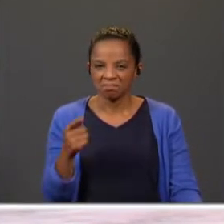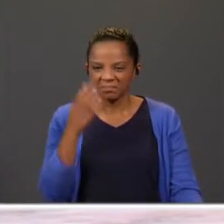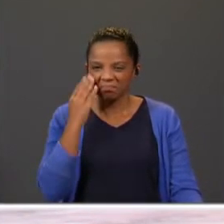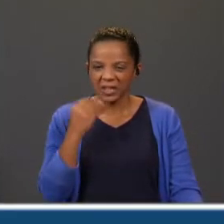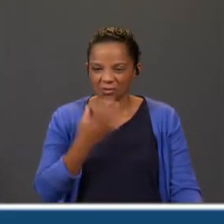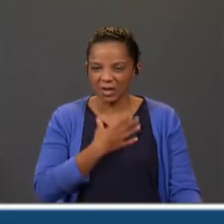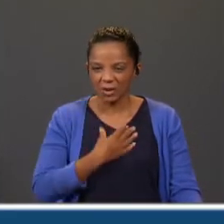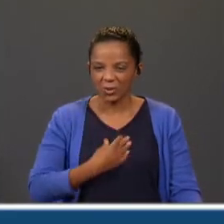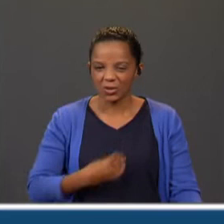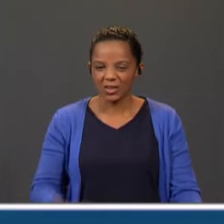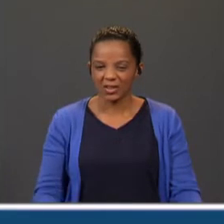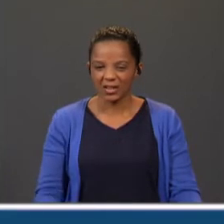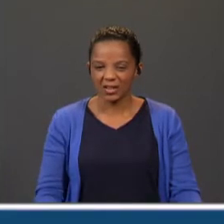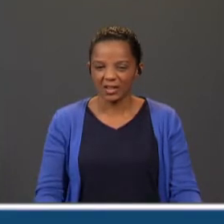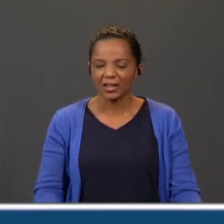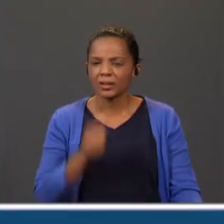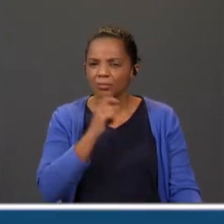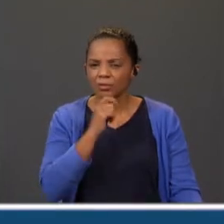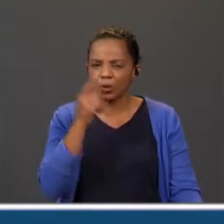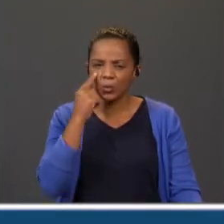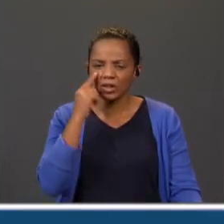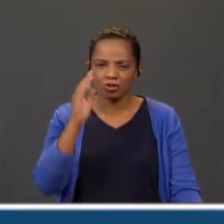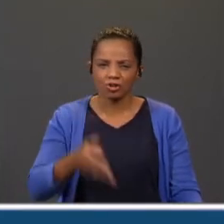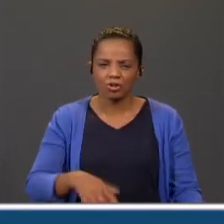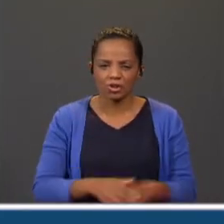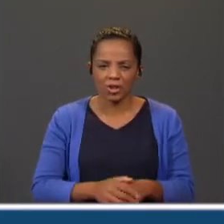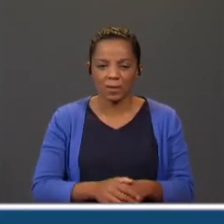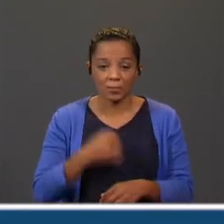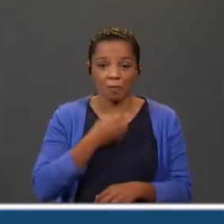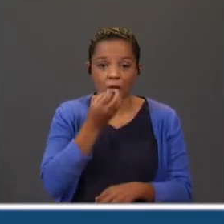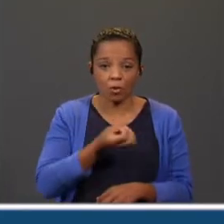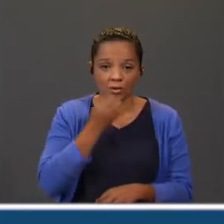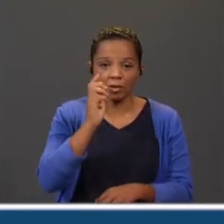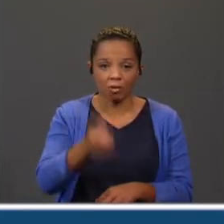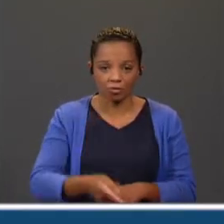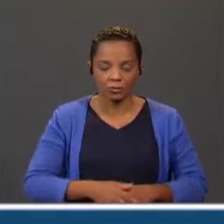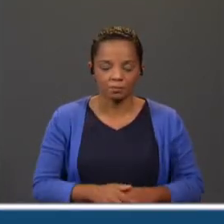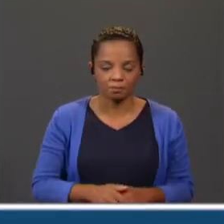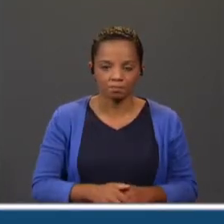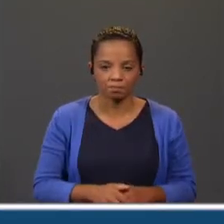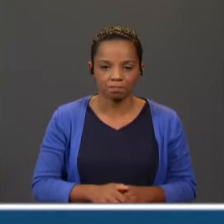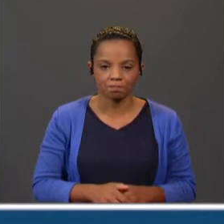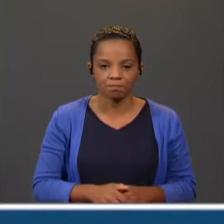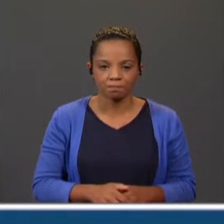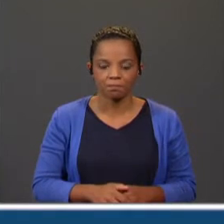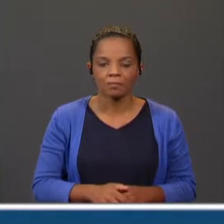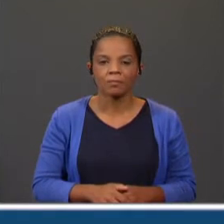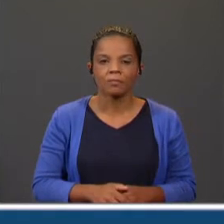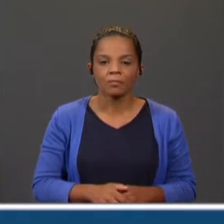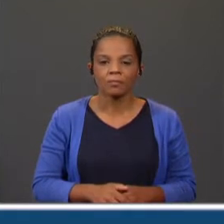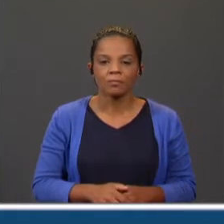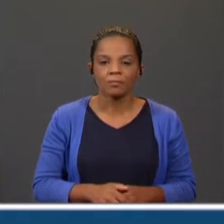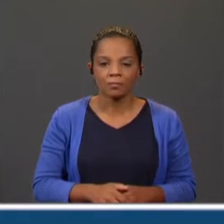gostar e acho que provavelmente já o reconheces. E o conto que eu vos vou contar é o conto de